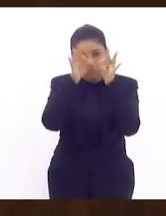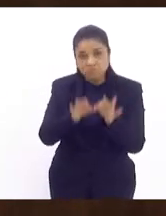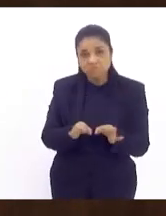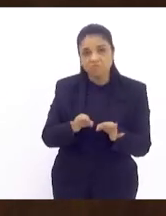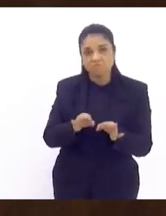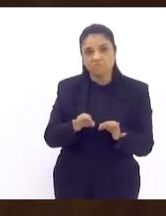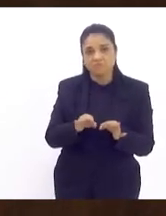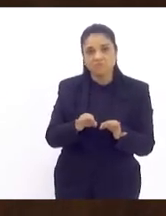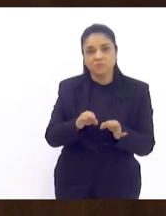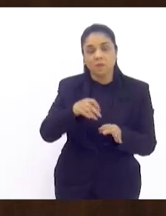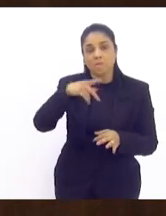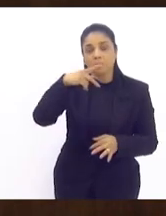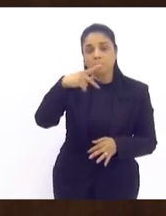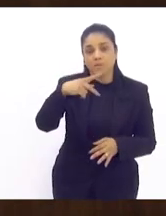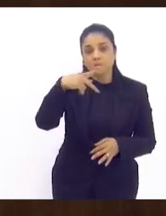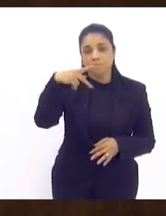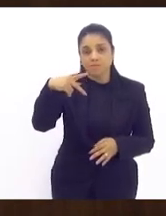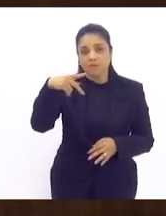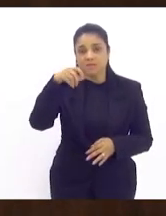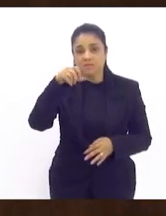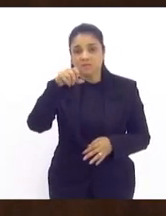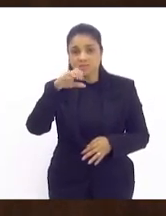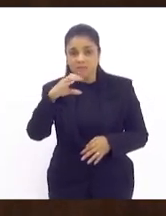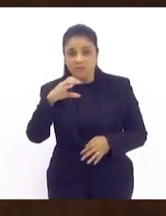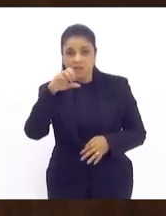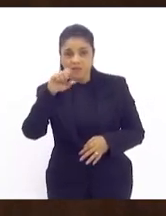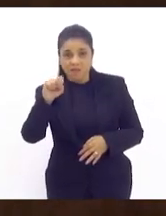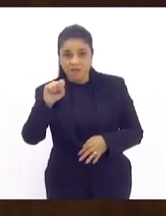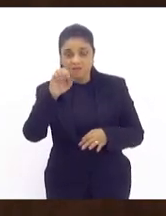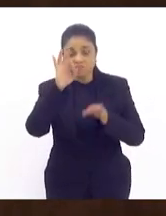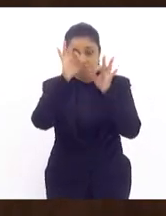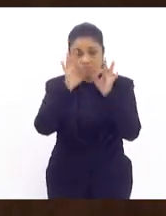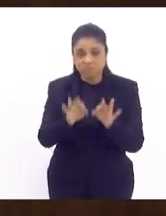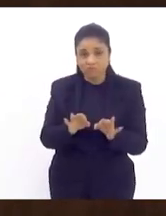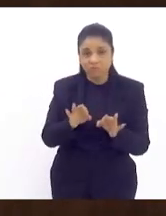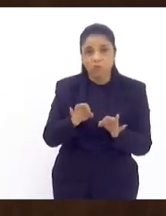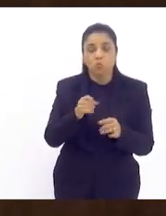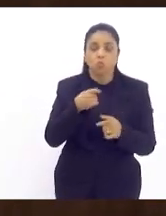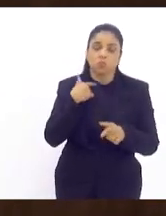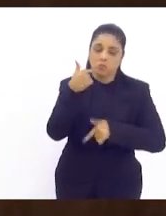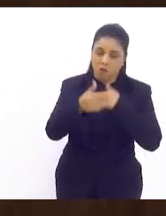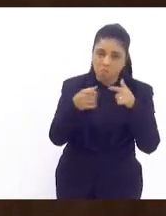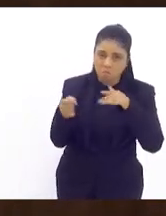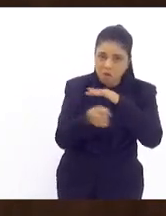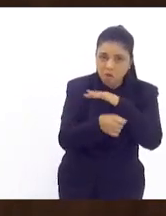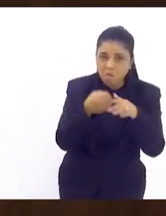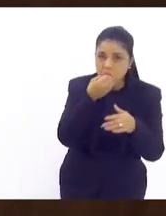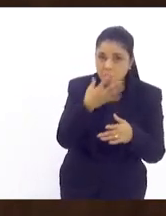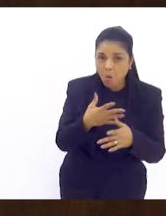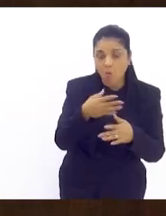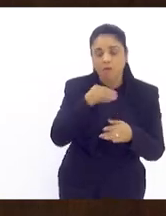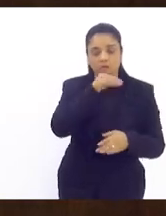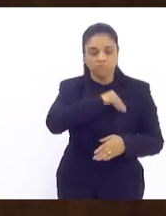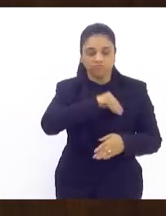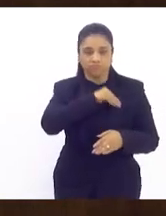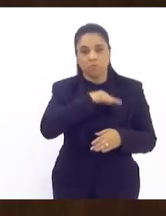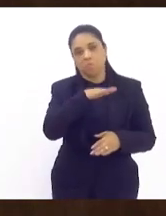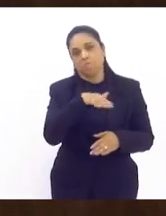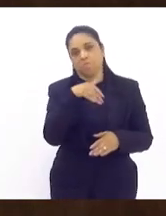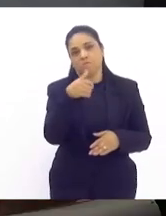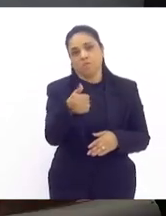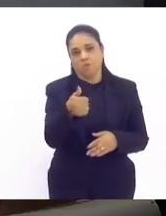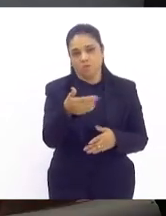com PCCS e com dignidade o emprego é bom mas a remuneração digna e justa é muito melhor